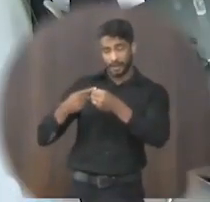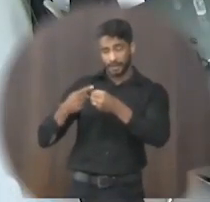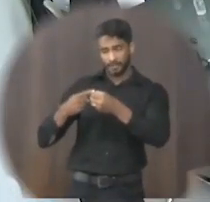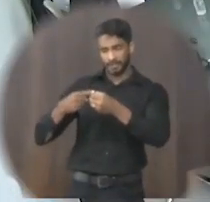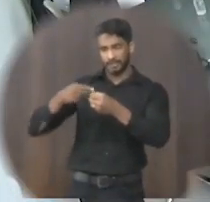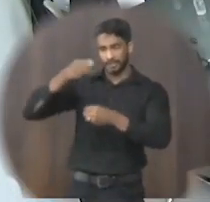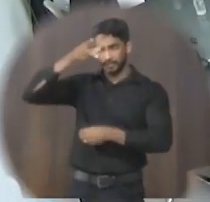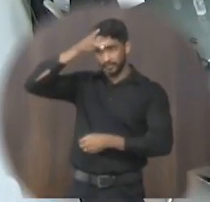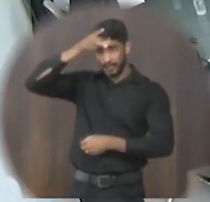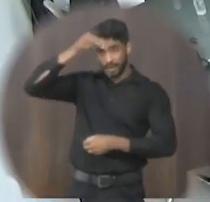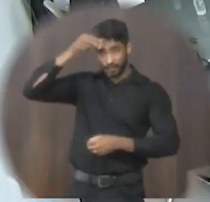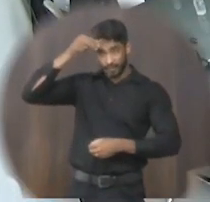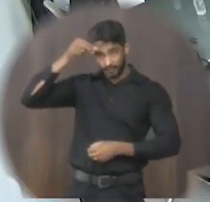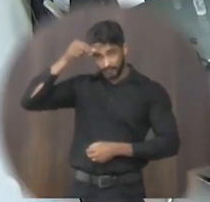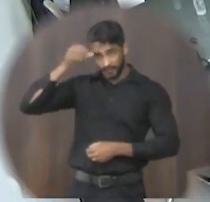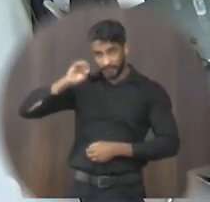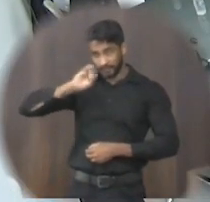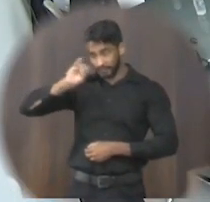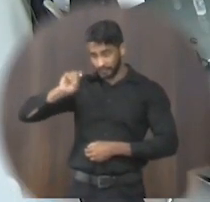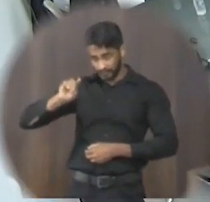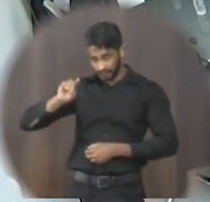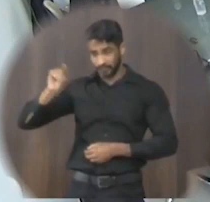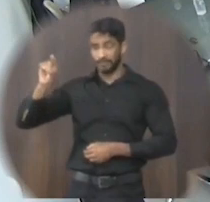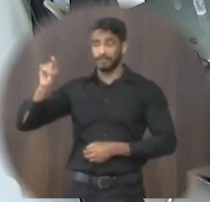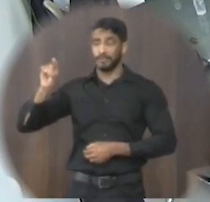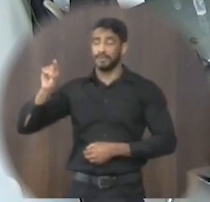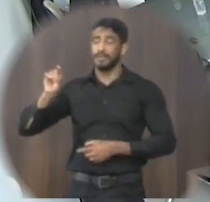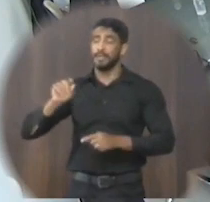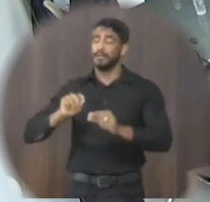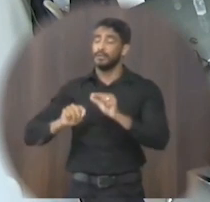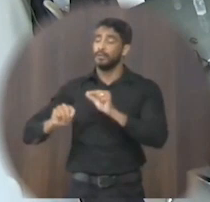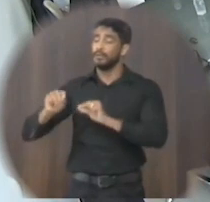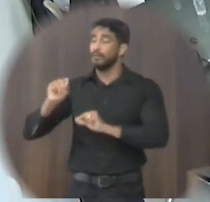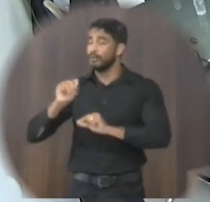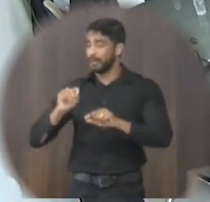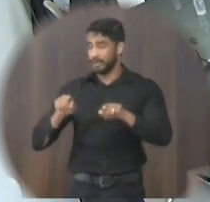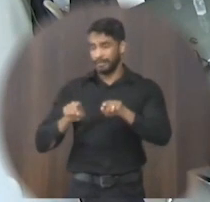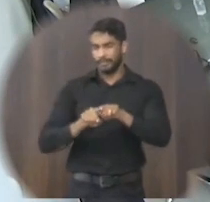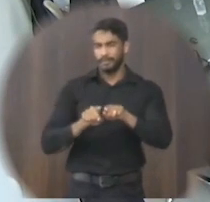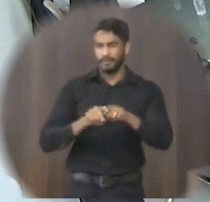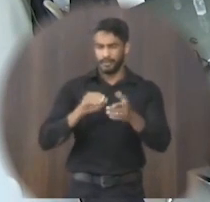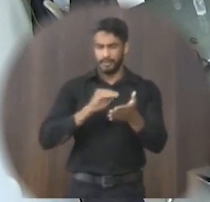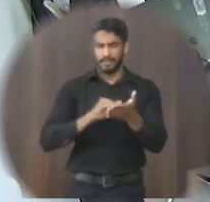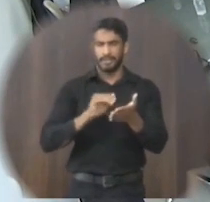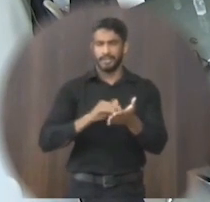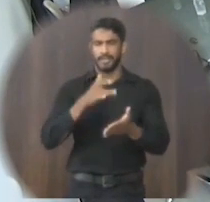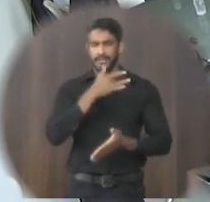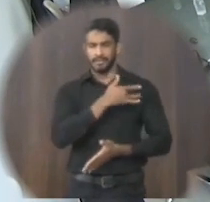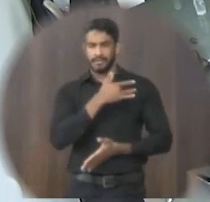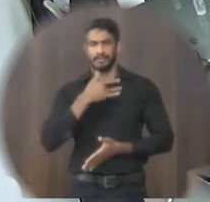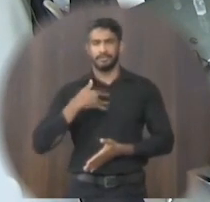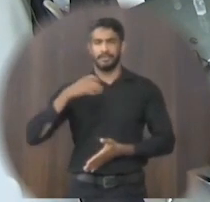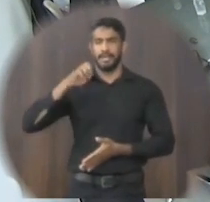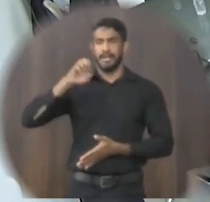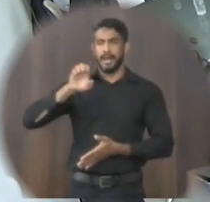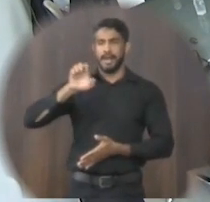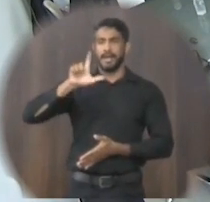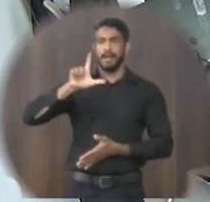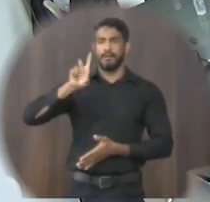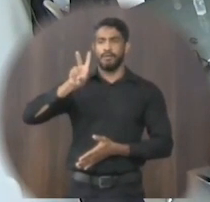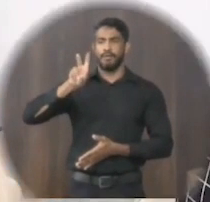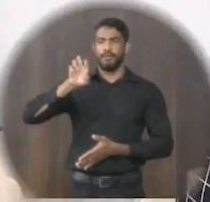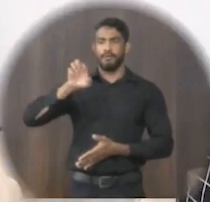ao prefeito do município de Janaúba senhor José Aparecido Mendes bem como o secretário de saúde senhor Helvécio Campos de